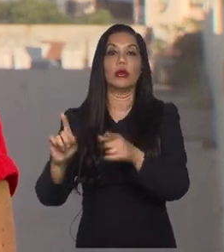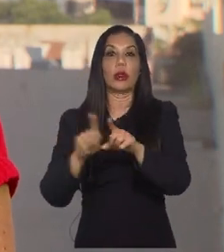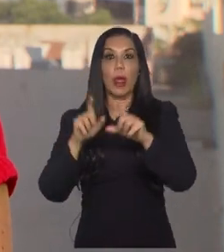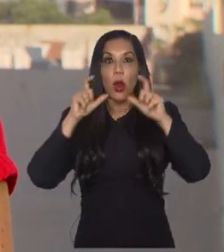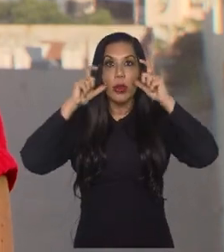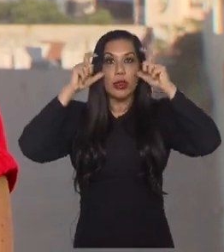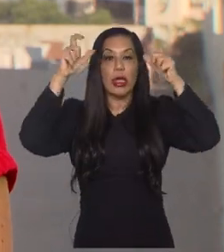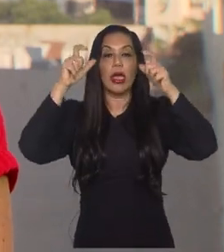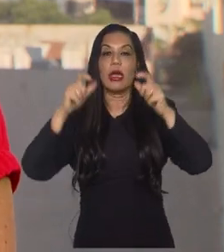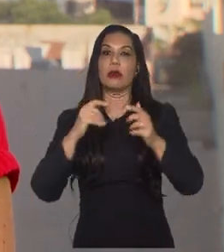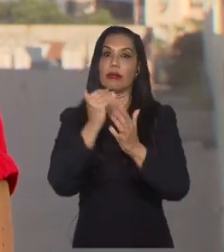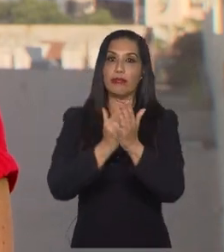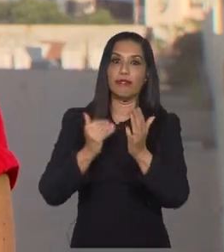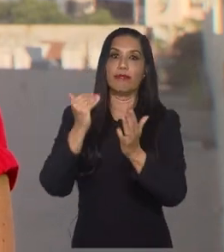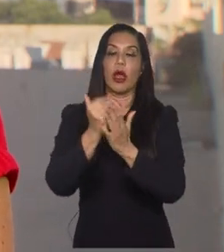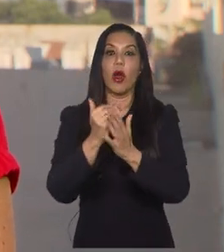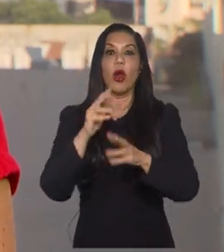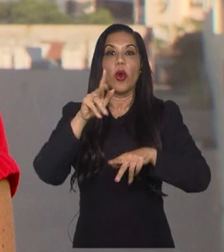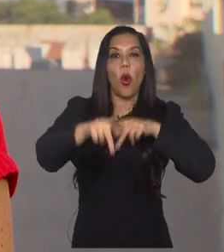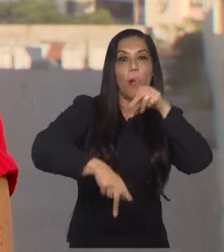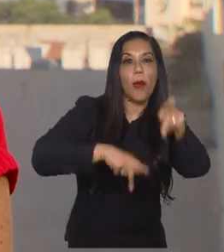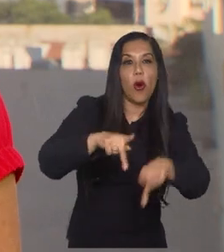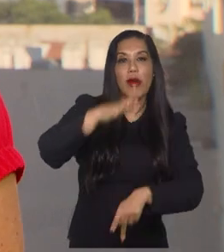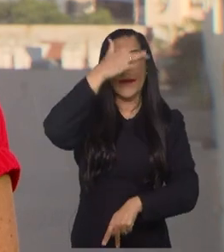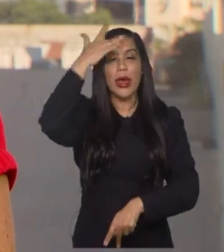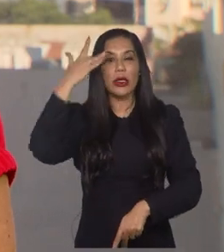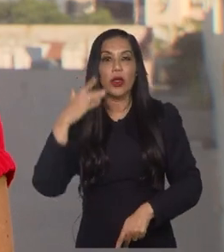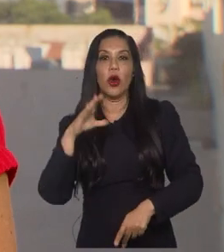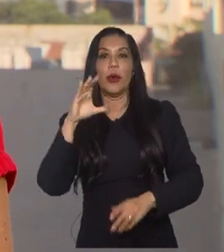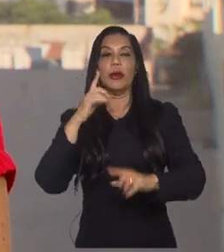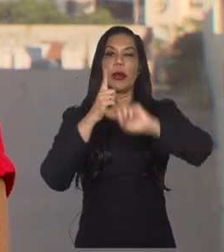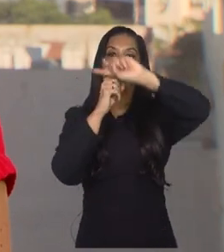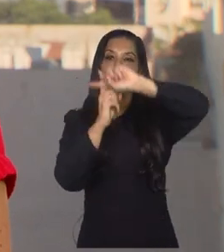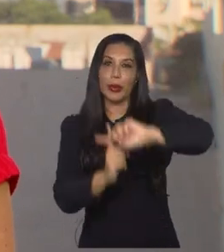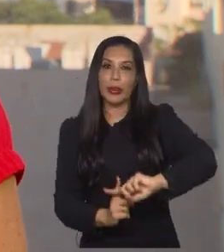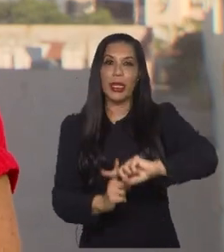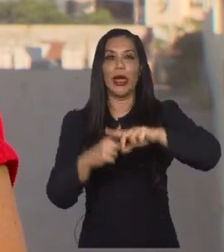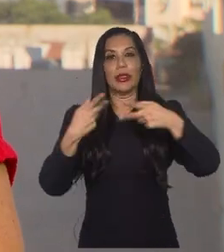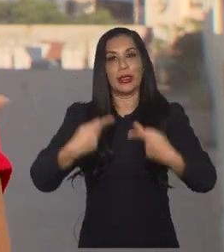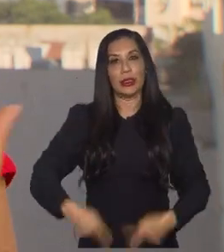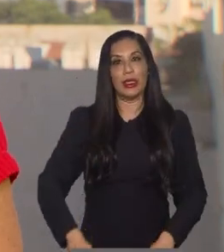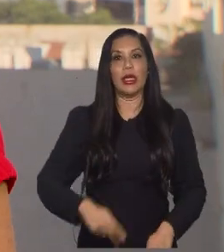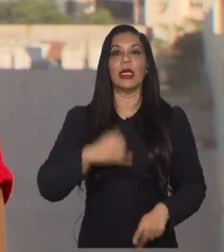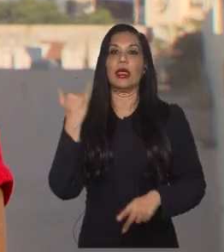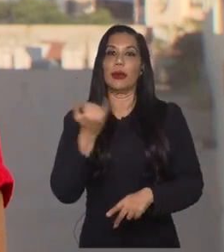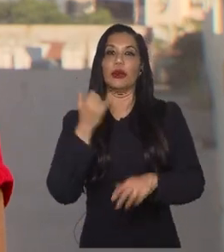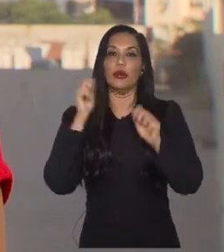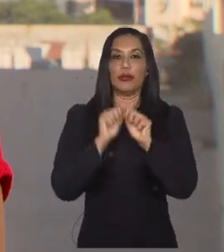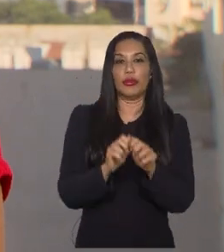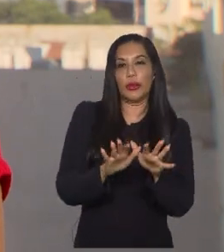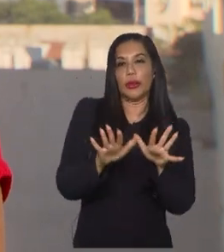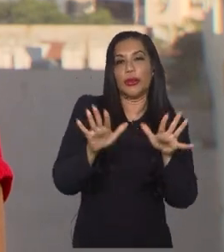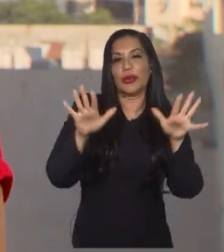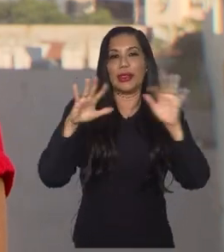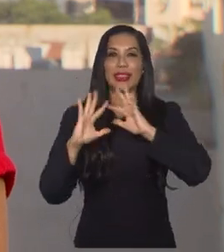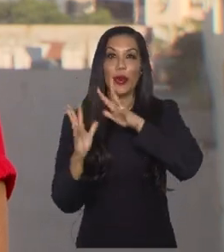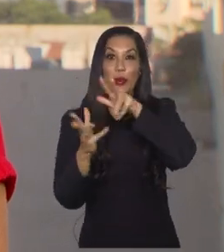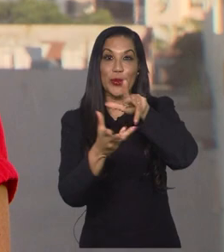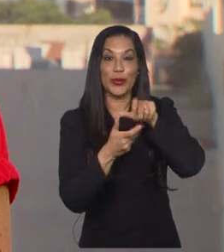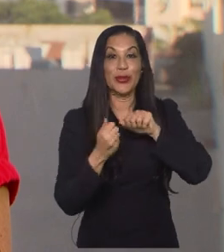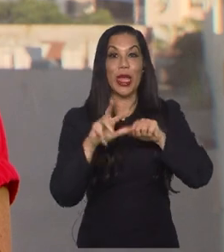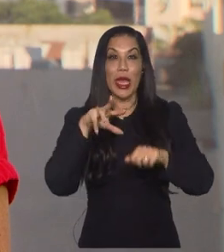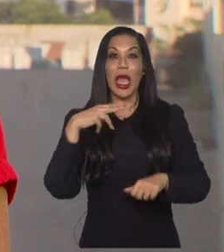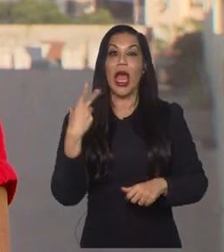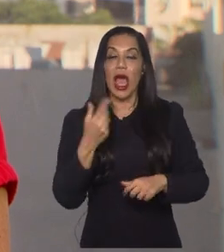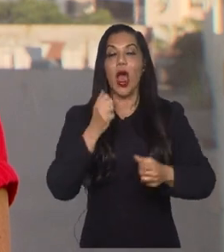interesse maior do público pelo campeonato daqui. E isso se reflete aí no mundo inteiro. Então, eu